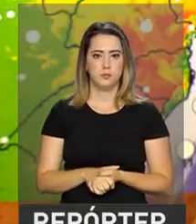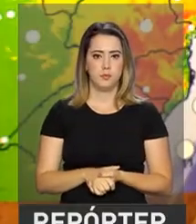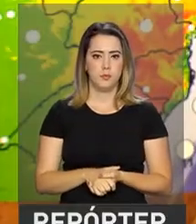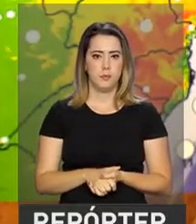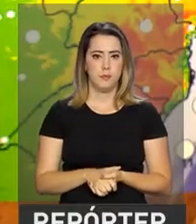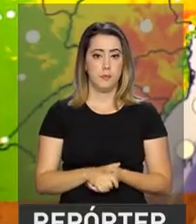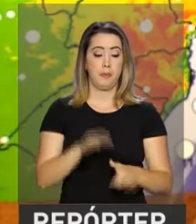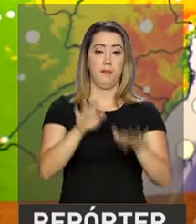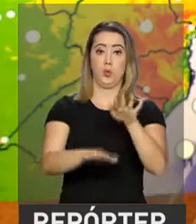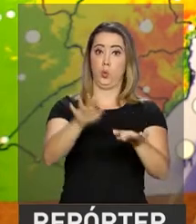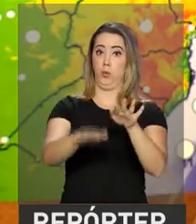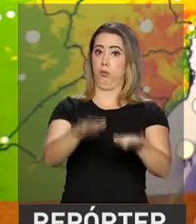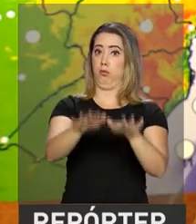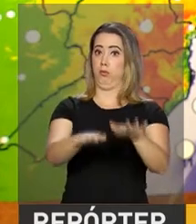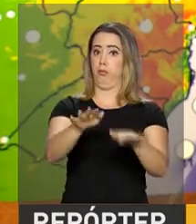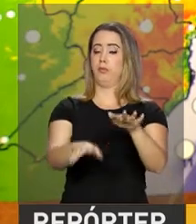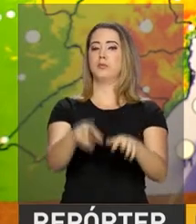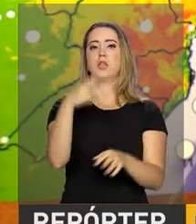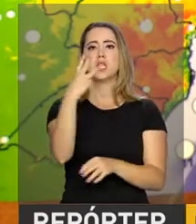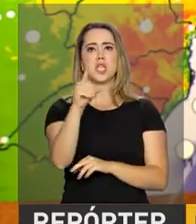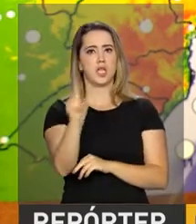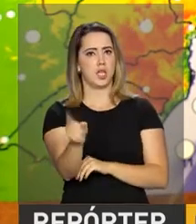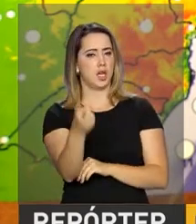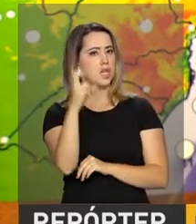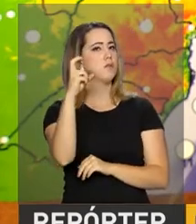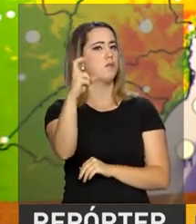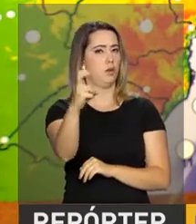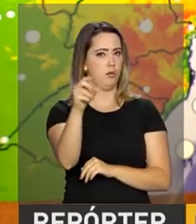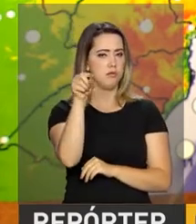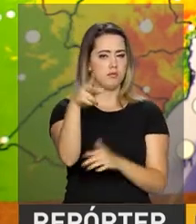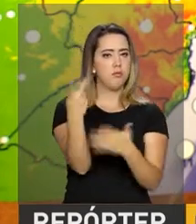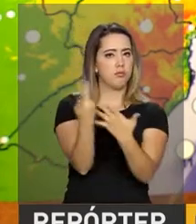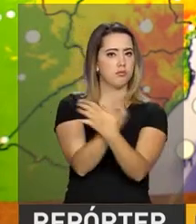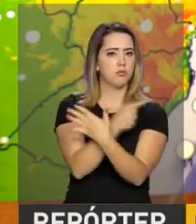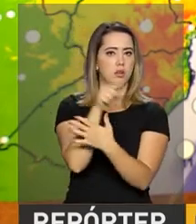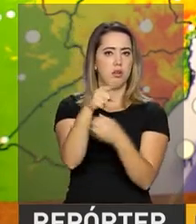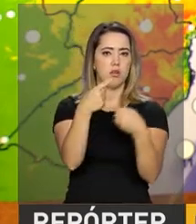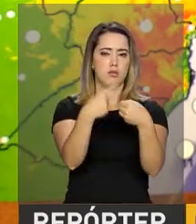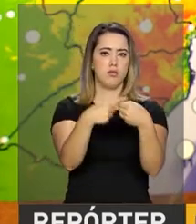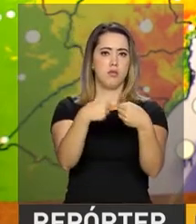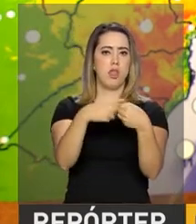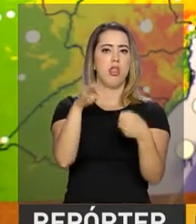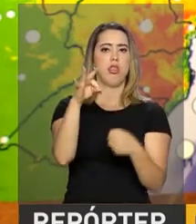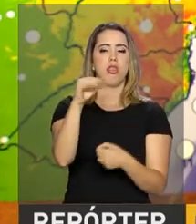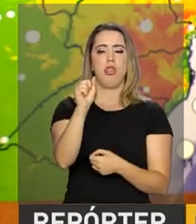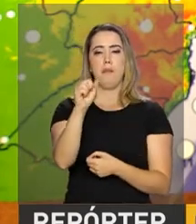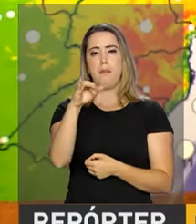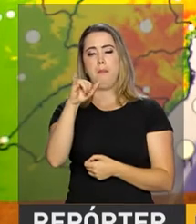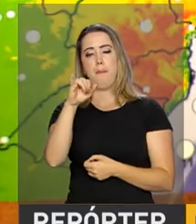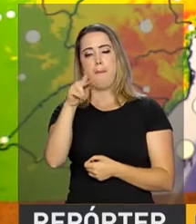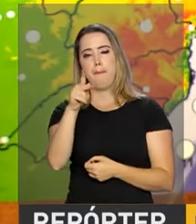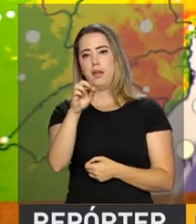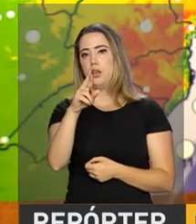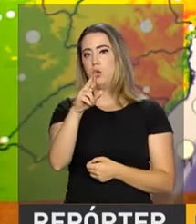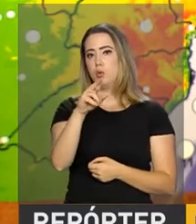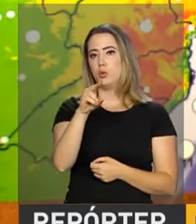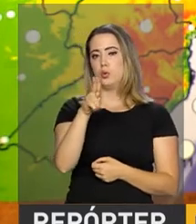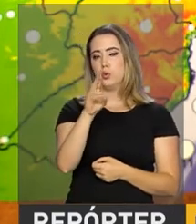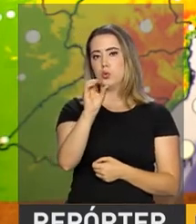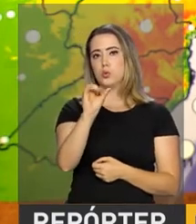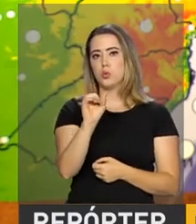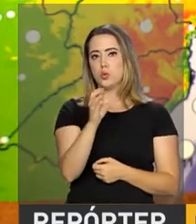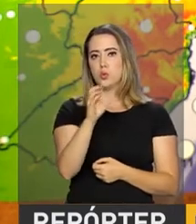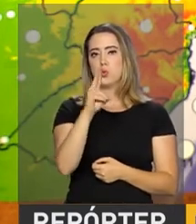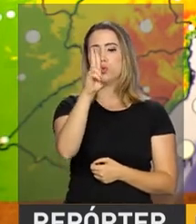Foi um tremor de magnitude 3,5 que aconteceu na cidade de Itaperu Sul. Esse terremoto é um